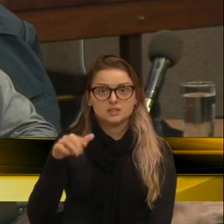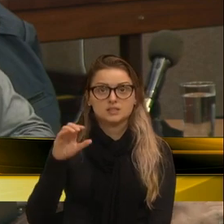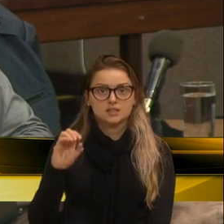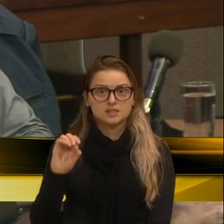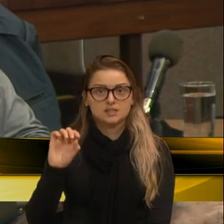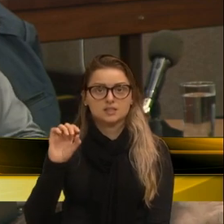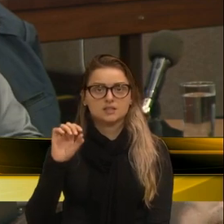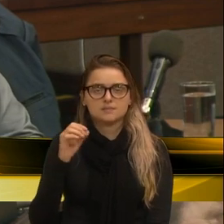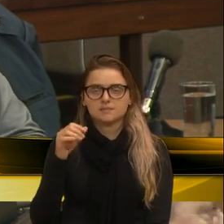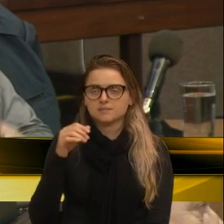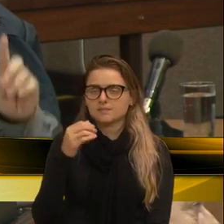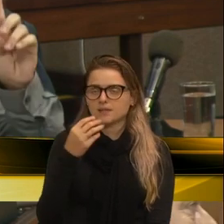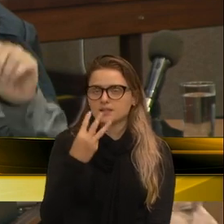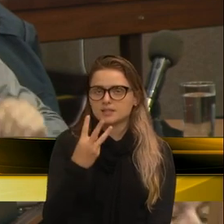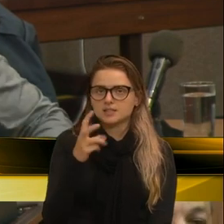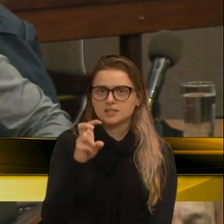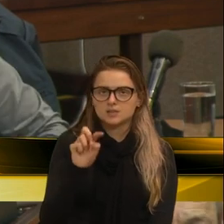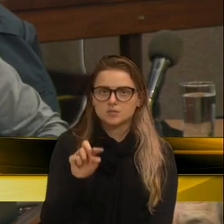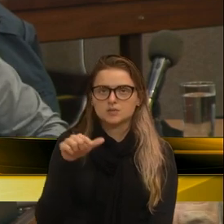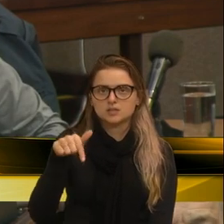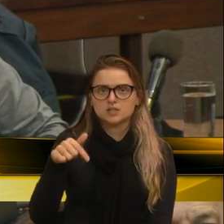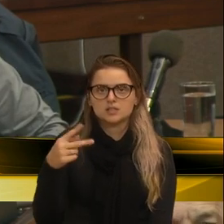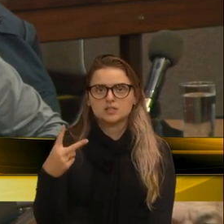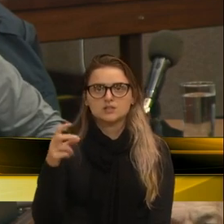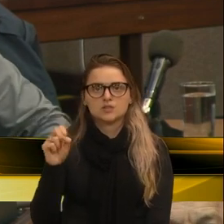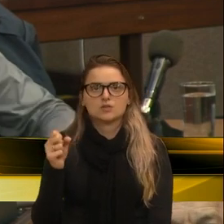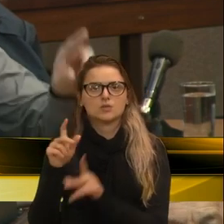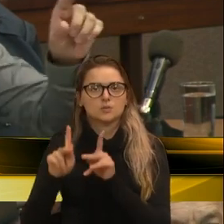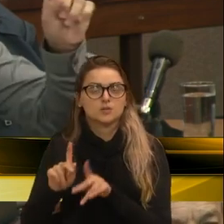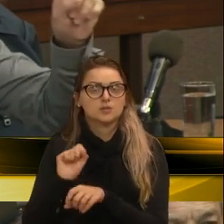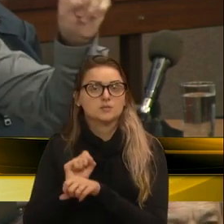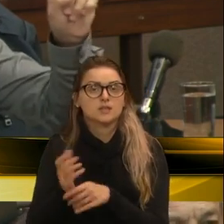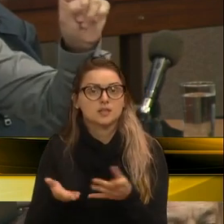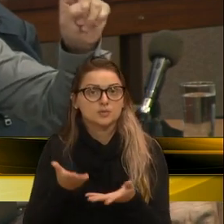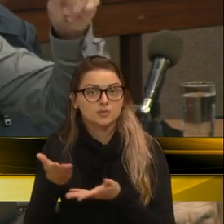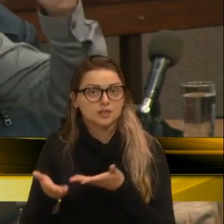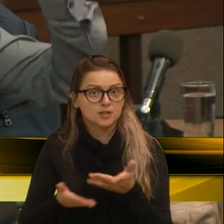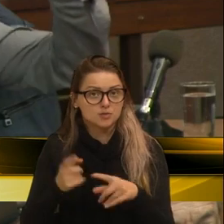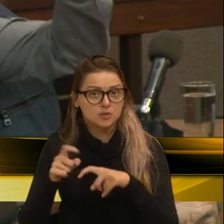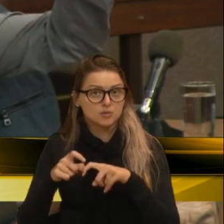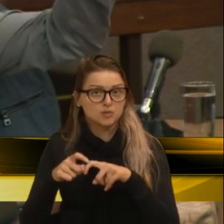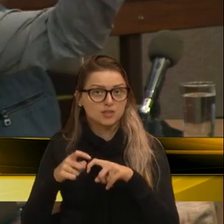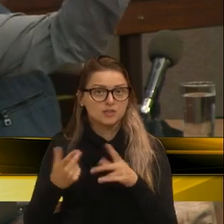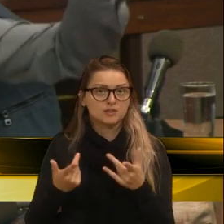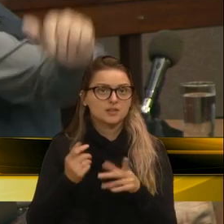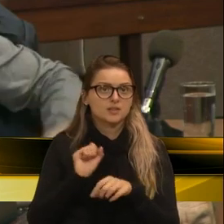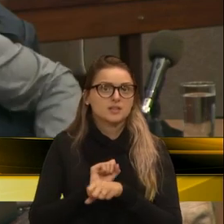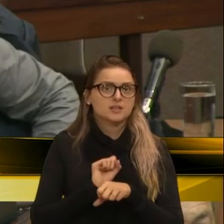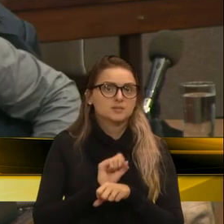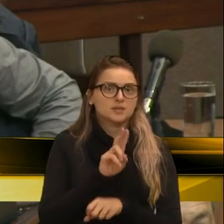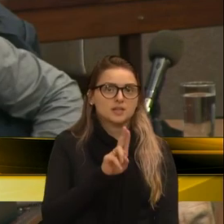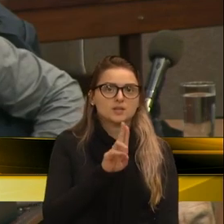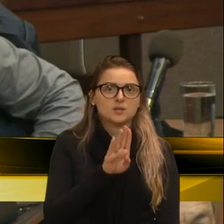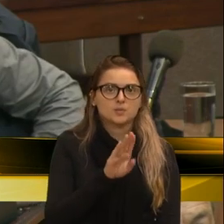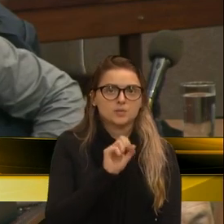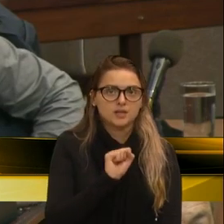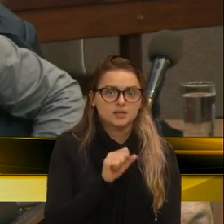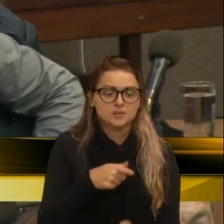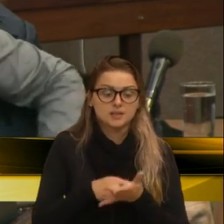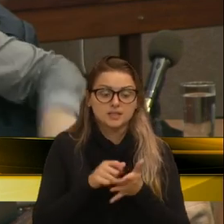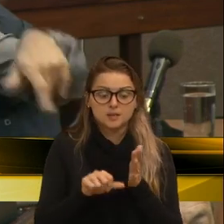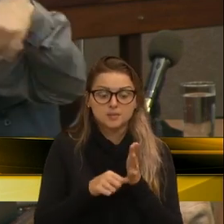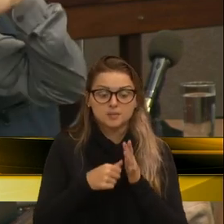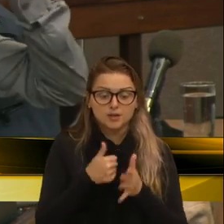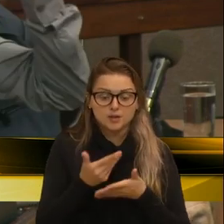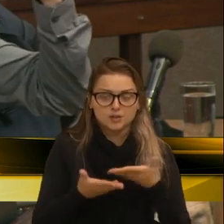35.728 pessoas aguardando a primeira consulta. Então, essas pessoas têm que passar pelo calvário lá das UBS para tentar a primeira consulta,